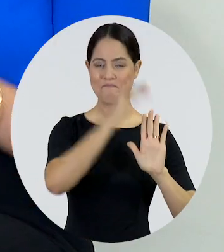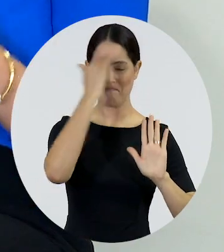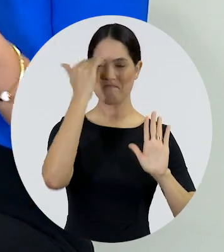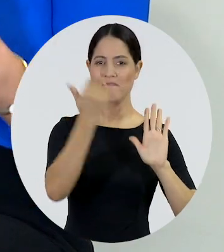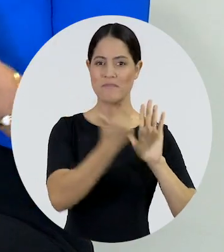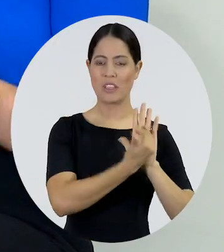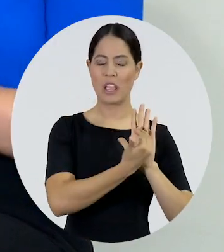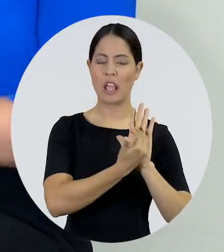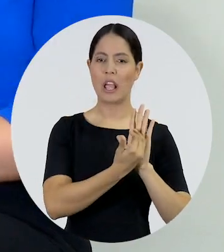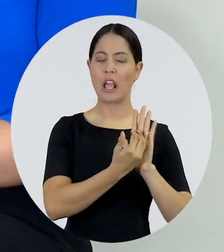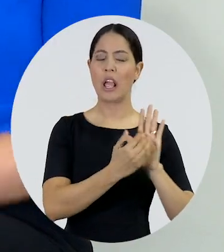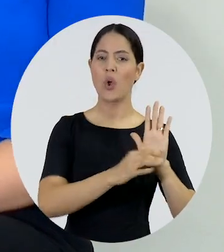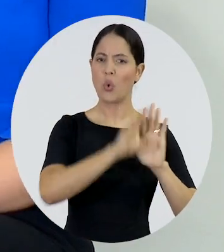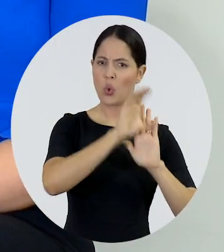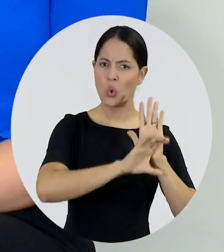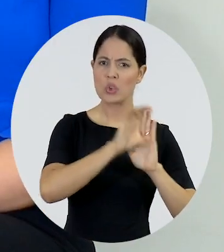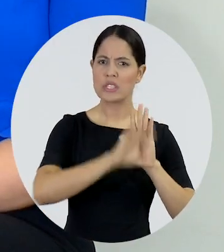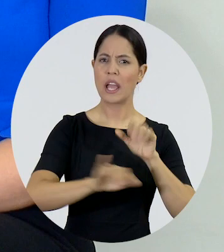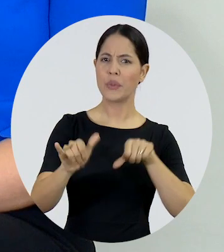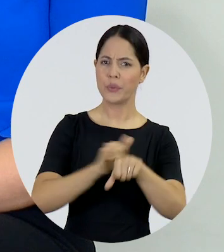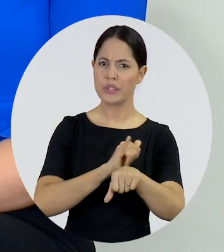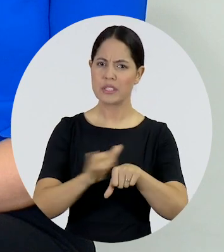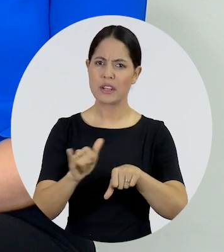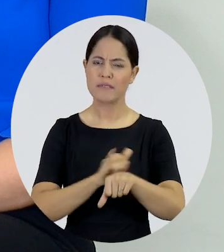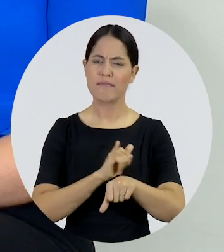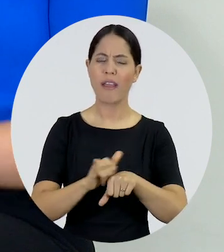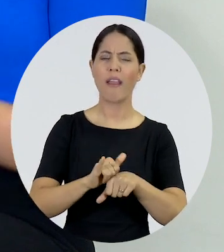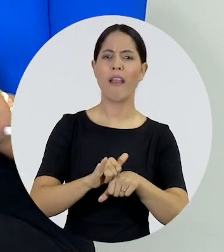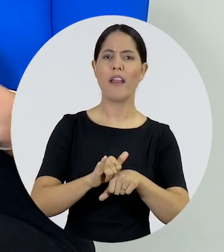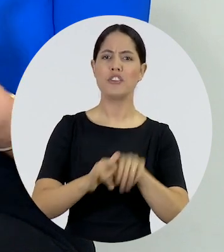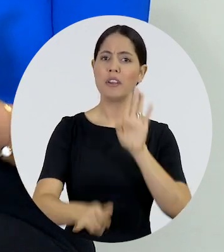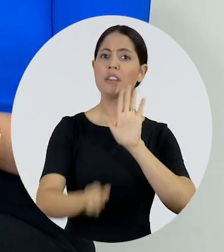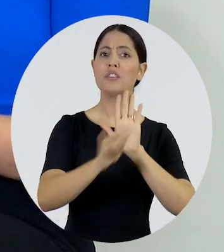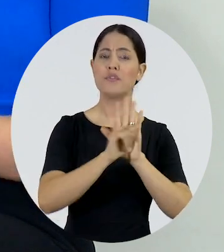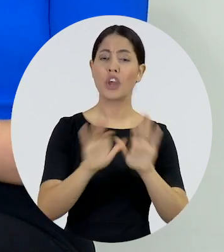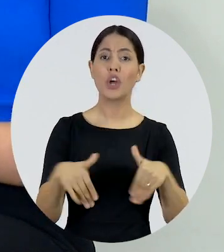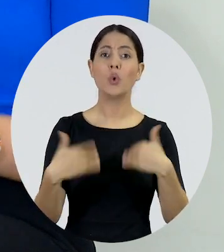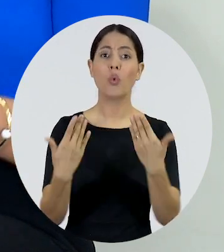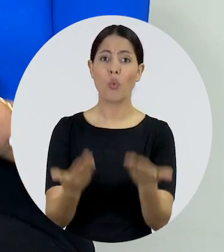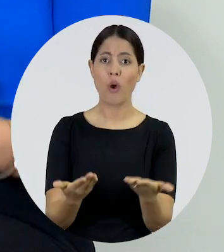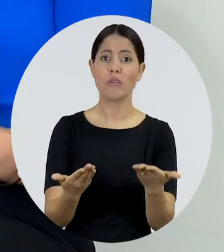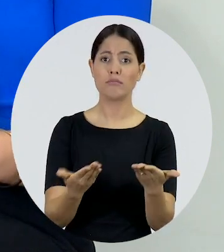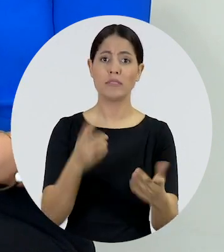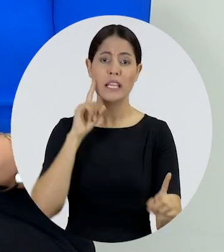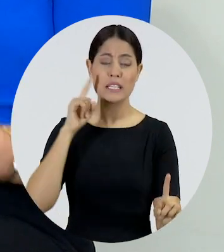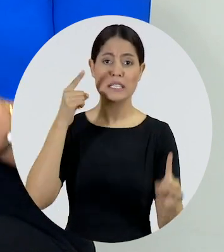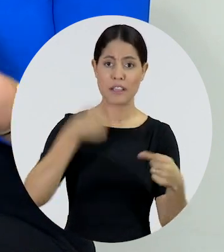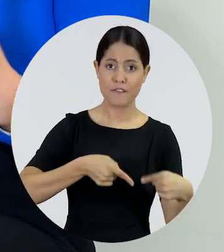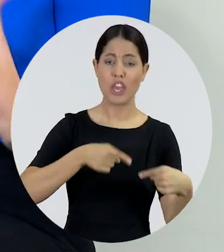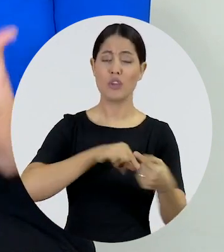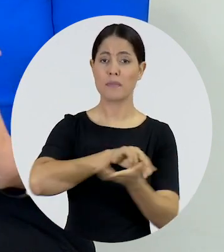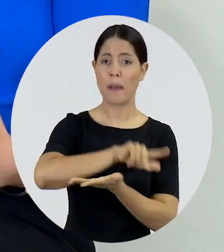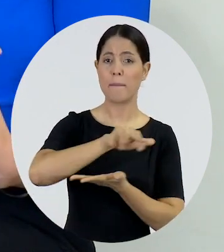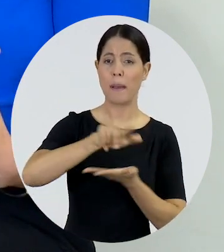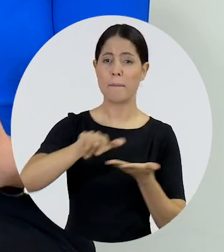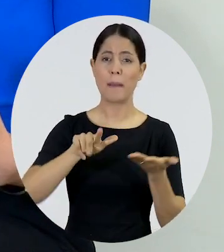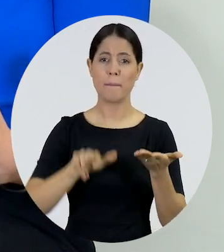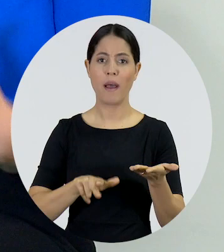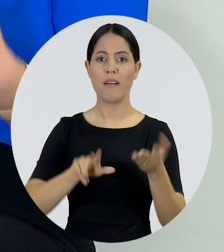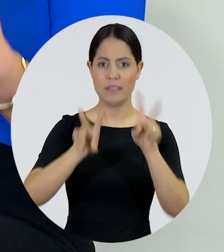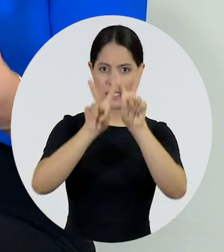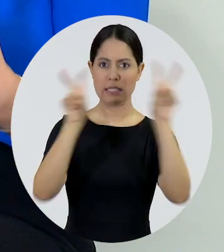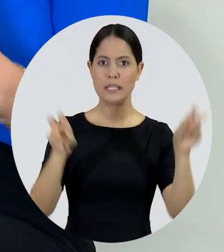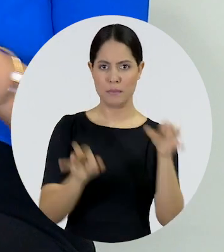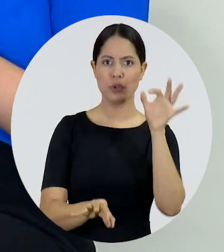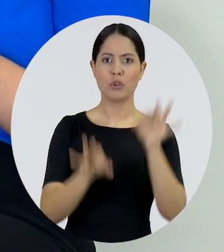Trabalhando com o conceito de litigância estratégica, identificando quais são os grandes desafios, lacunas desses